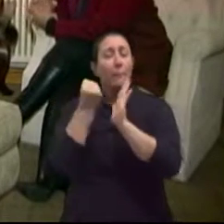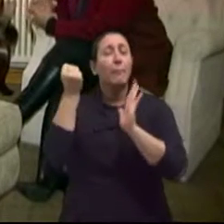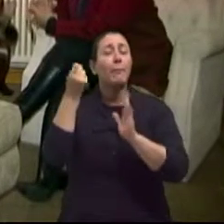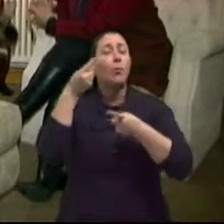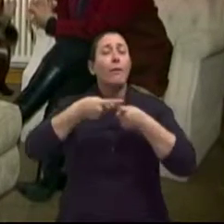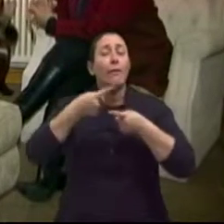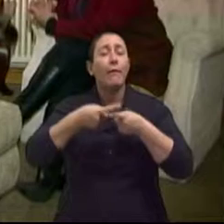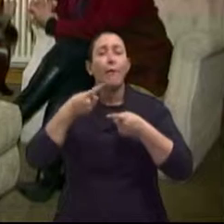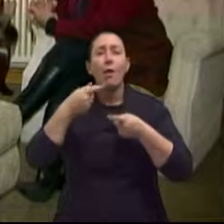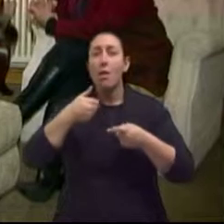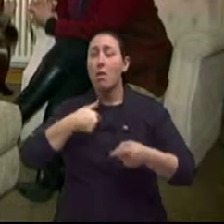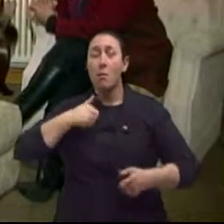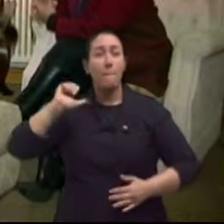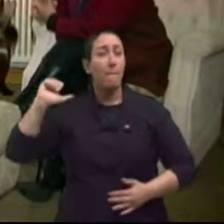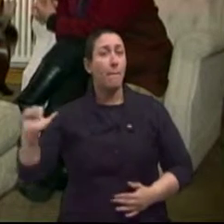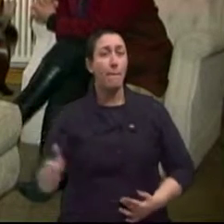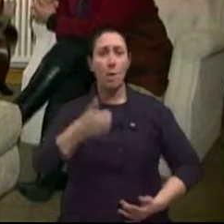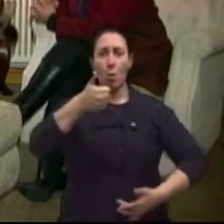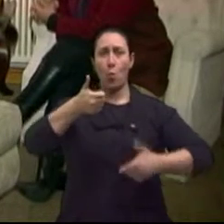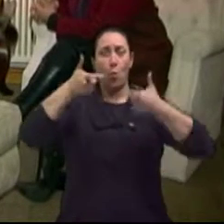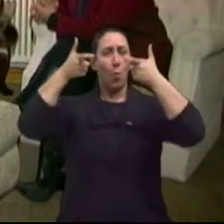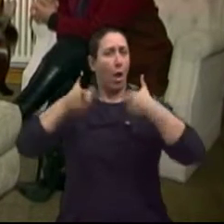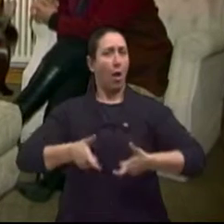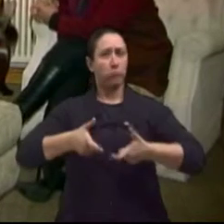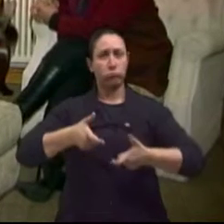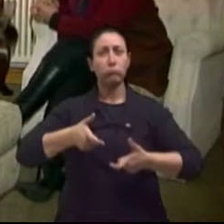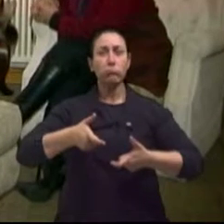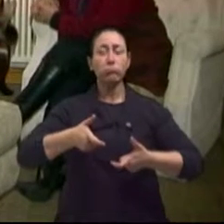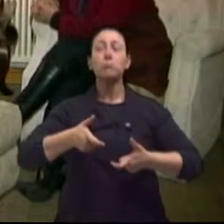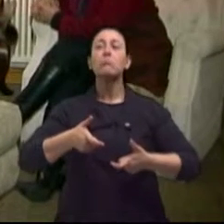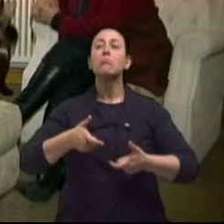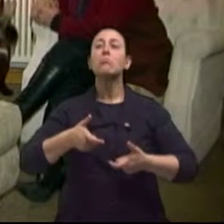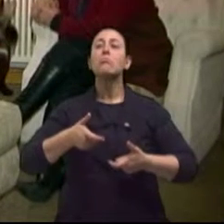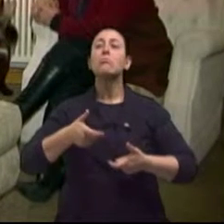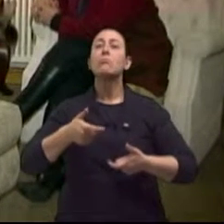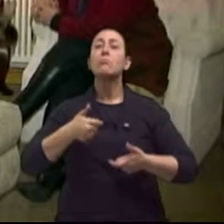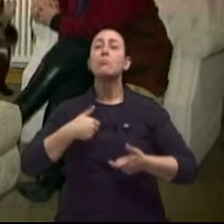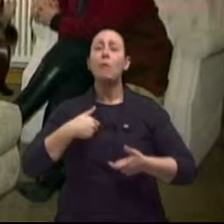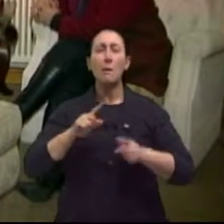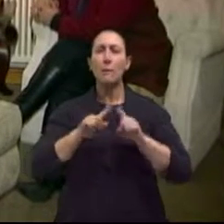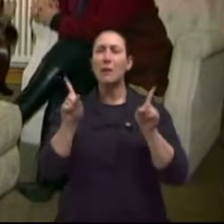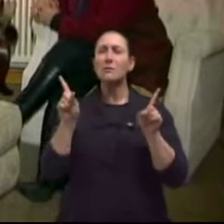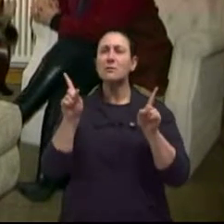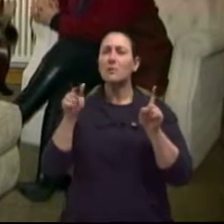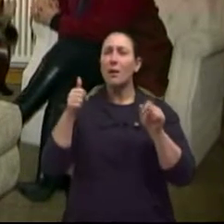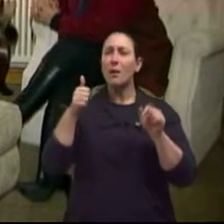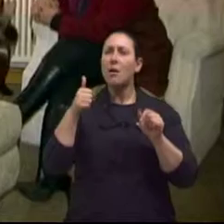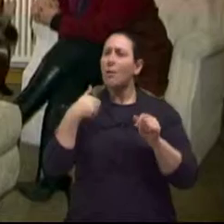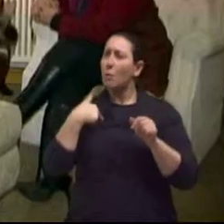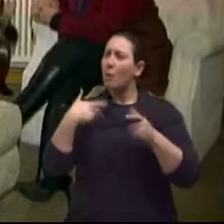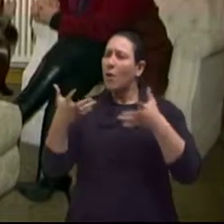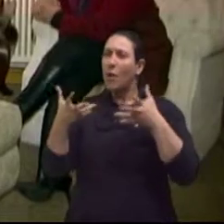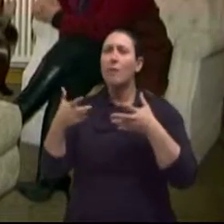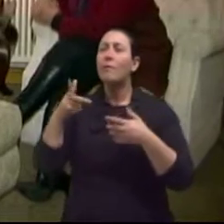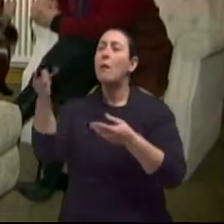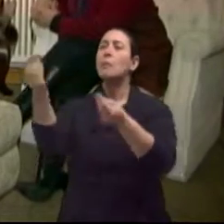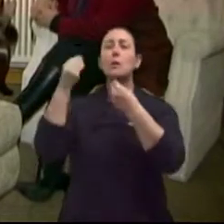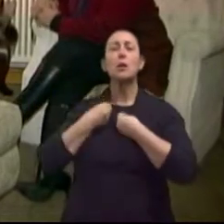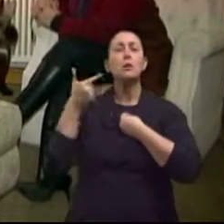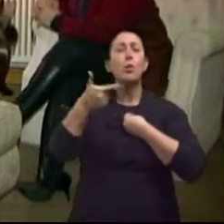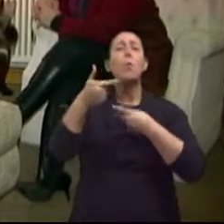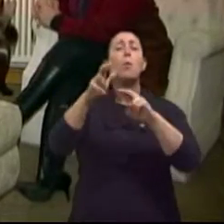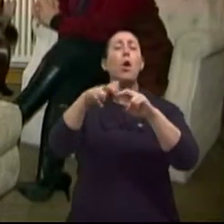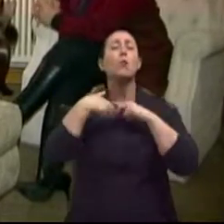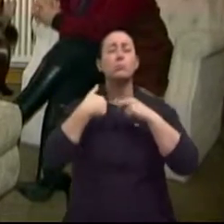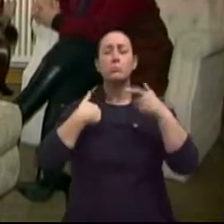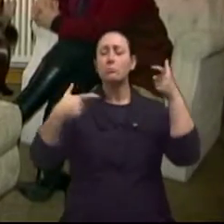O Chiripá. Primeiro lugar. E não me deram, porque eu já era Miss Universo. Me deram um segundo lugar. De traje